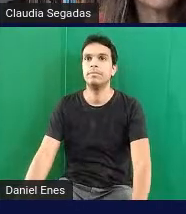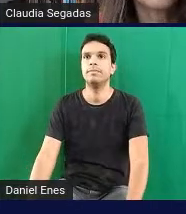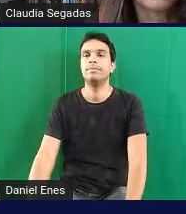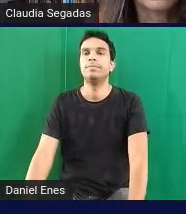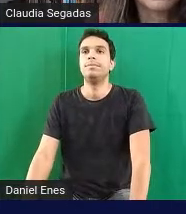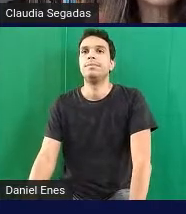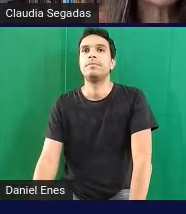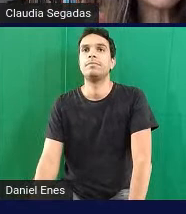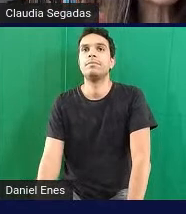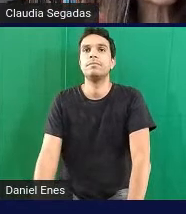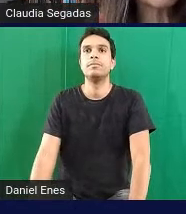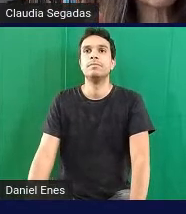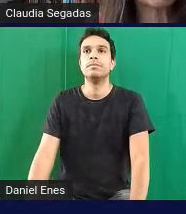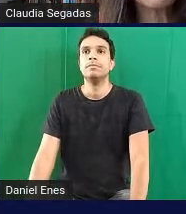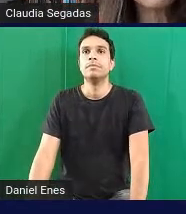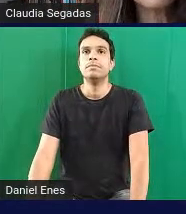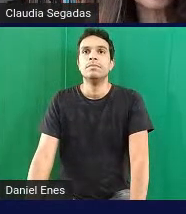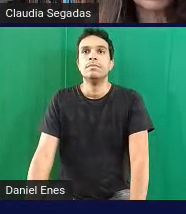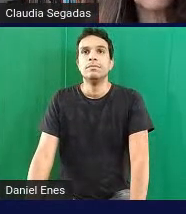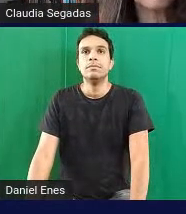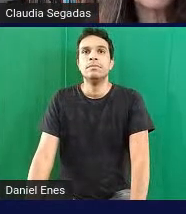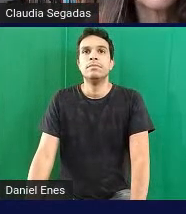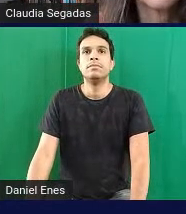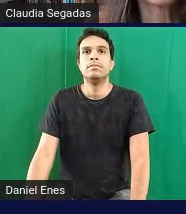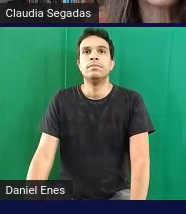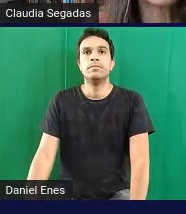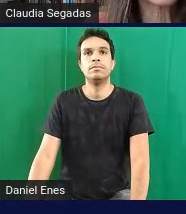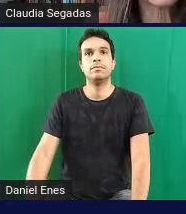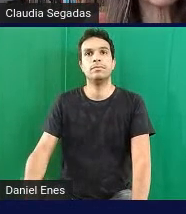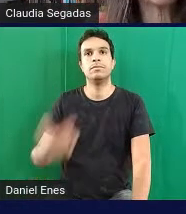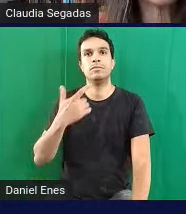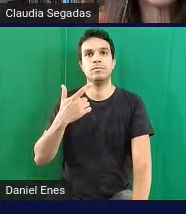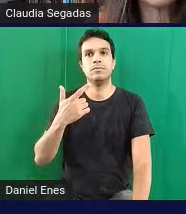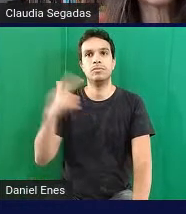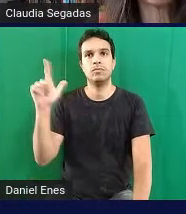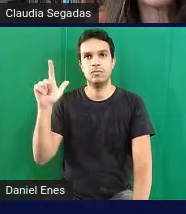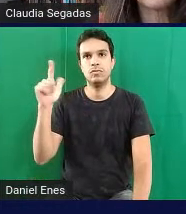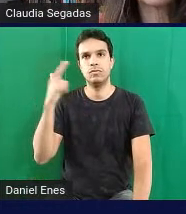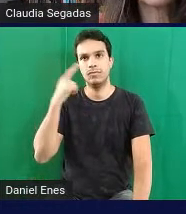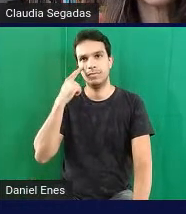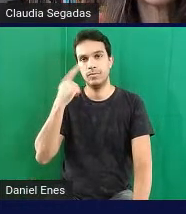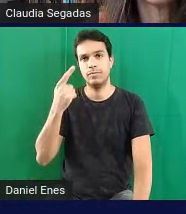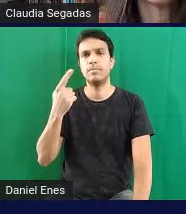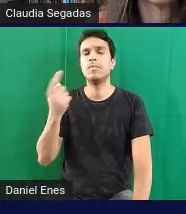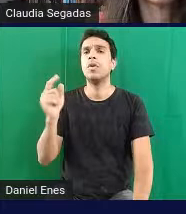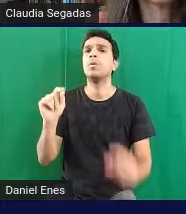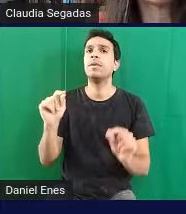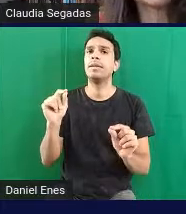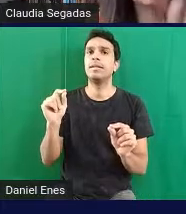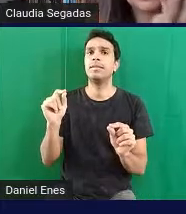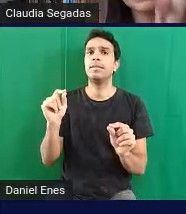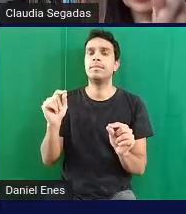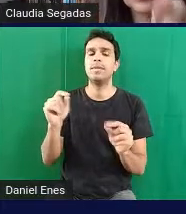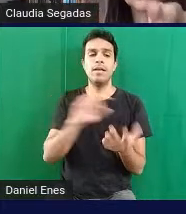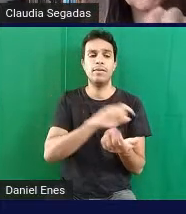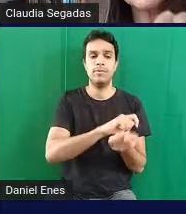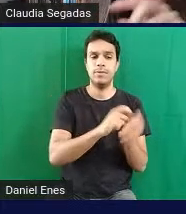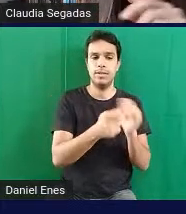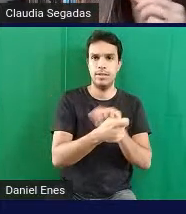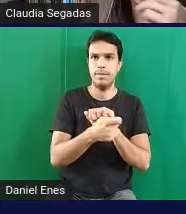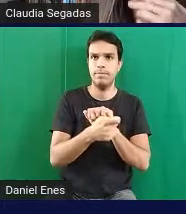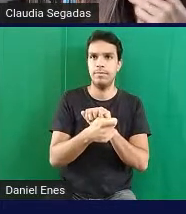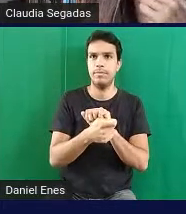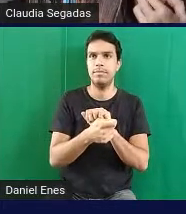bom aqui mais uma questão essa questão foi adaptada na verdade a